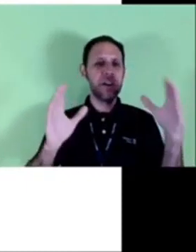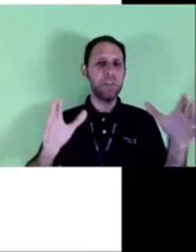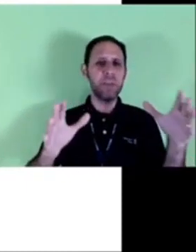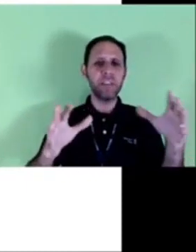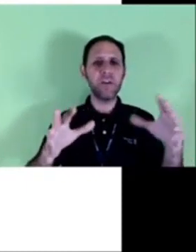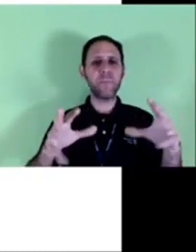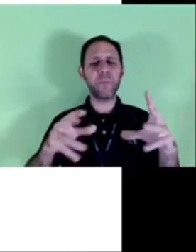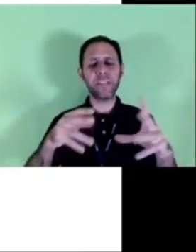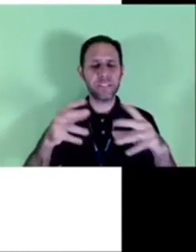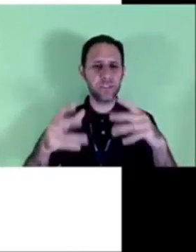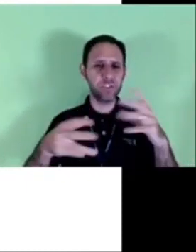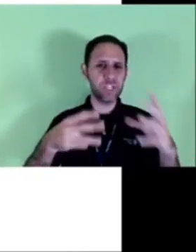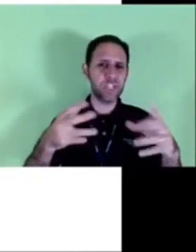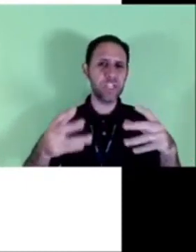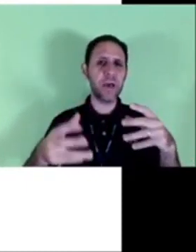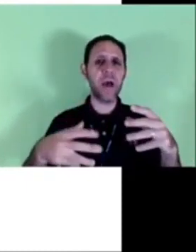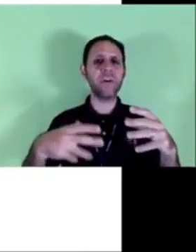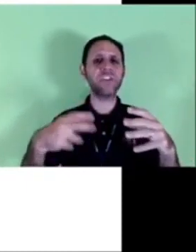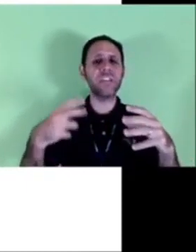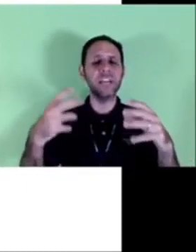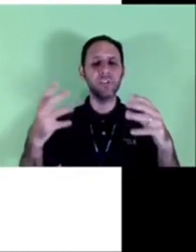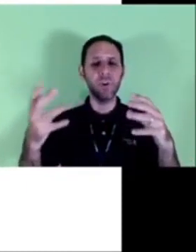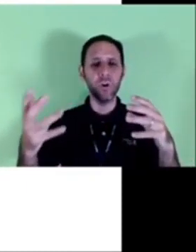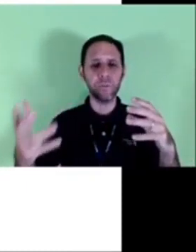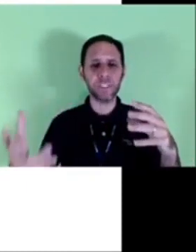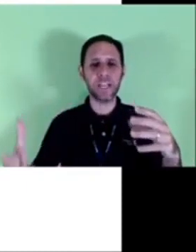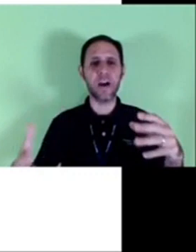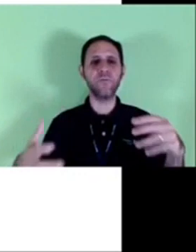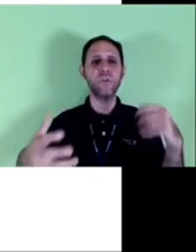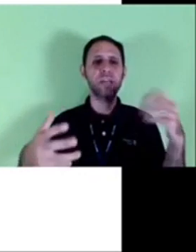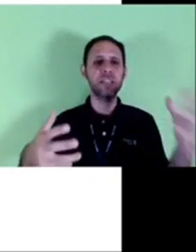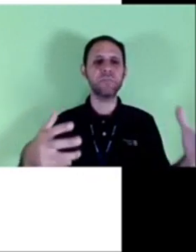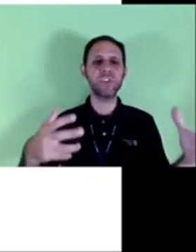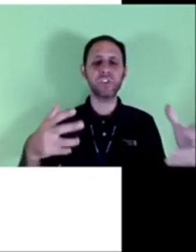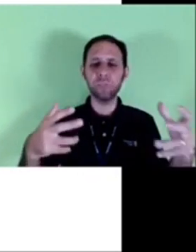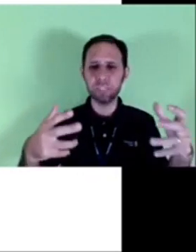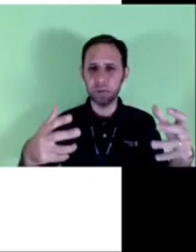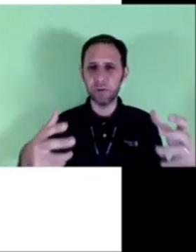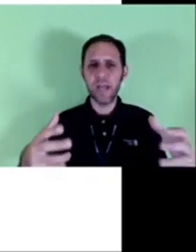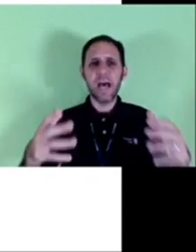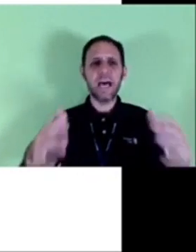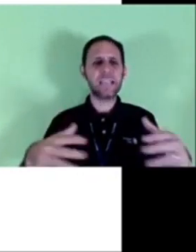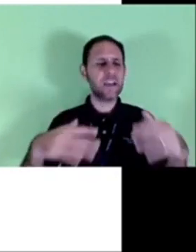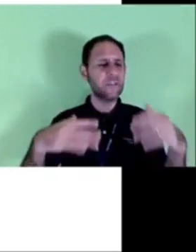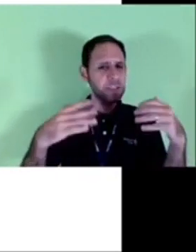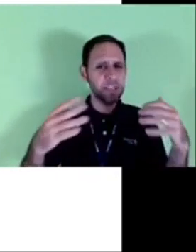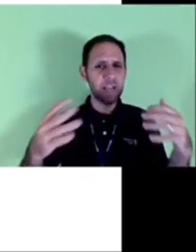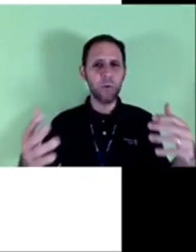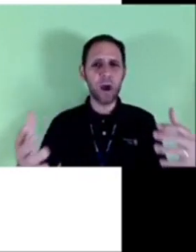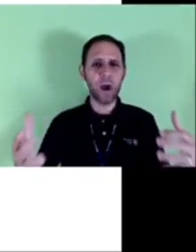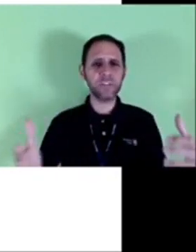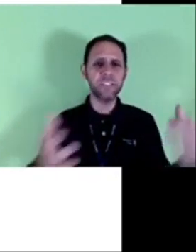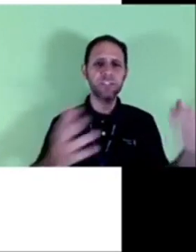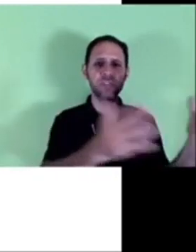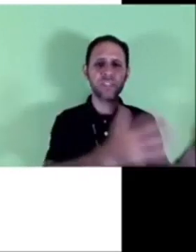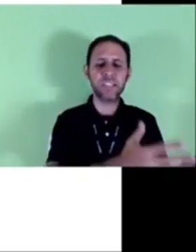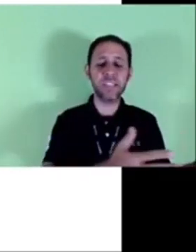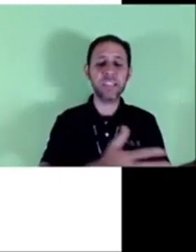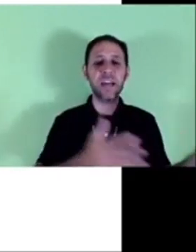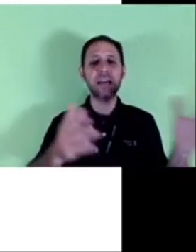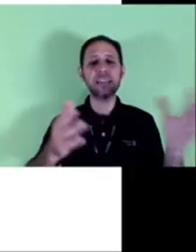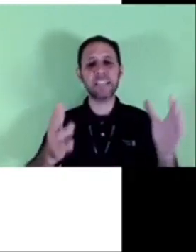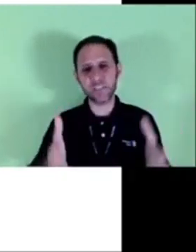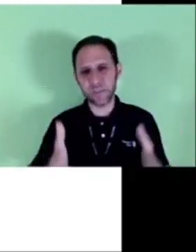requerimento é uma petição dirigida a uma entidade oficial um organismo uma instituição através da qual se